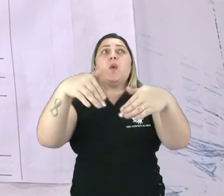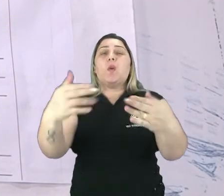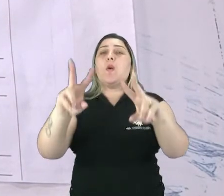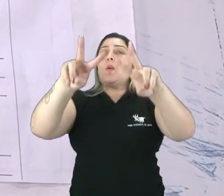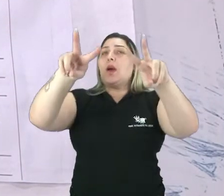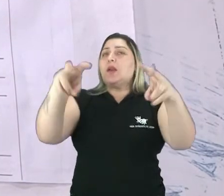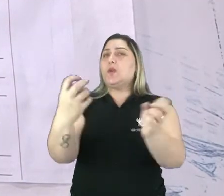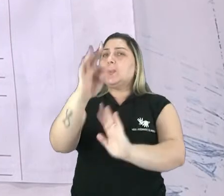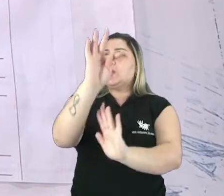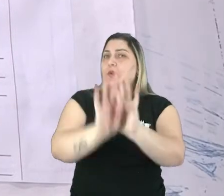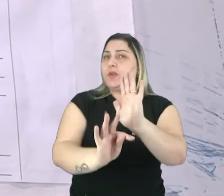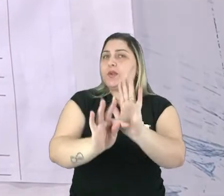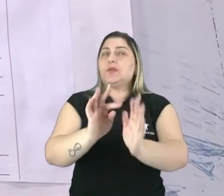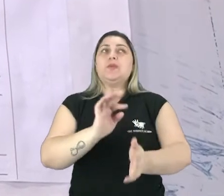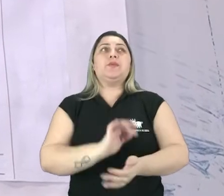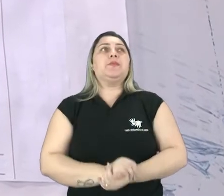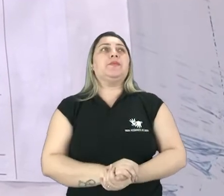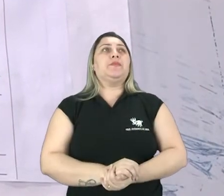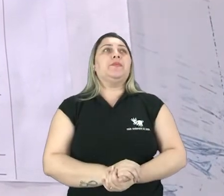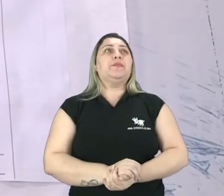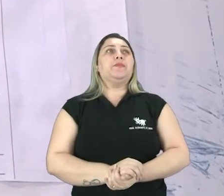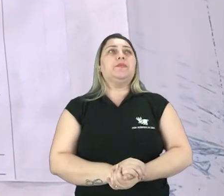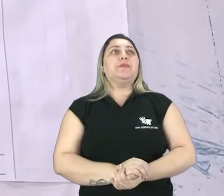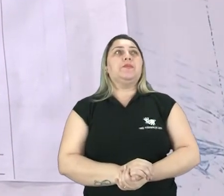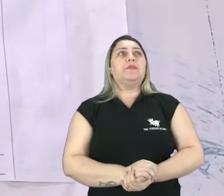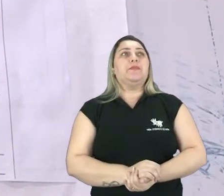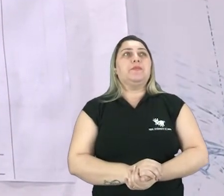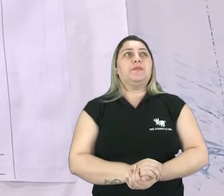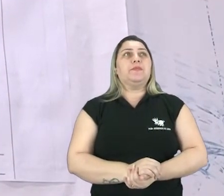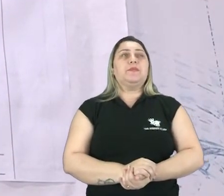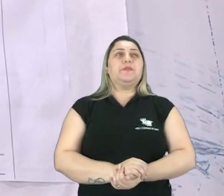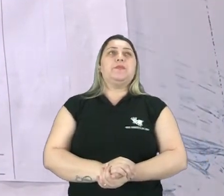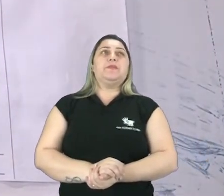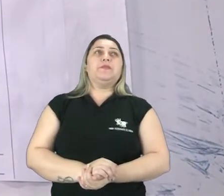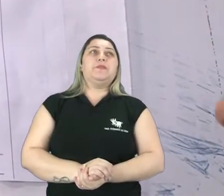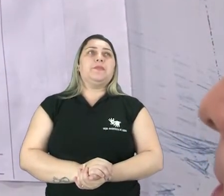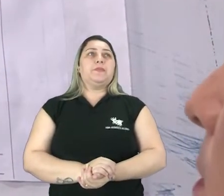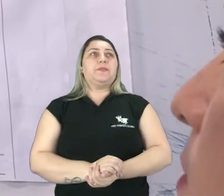tratado no texto? Qual é o assunto tratado aí no texto?